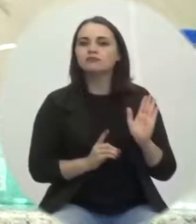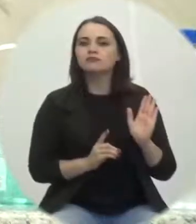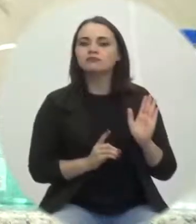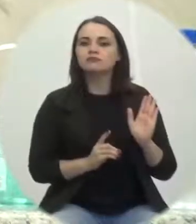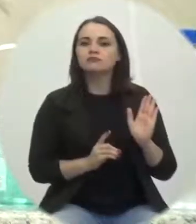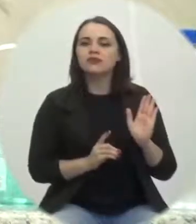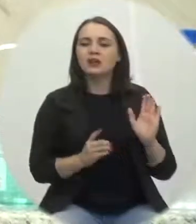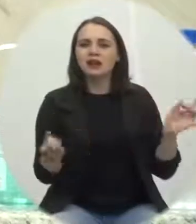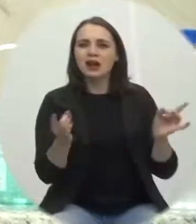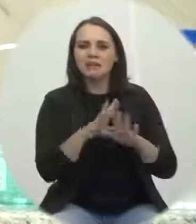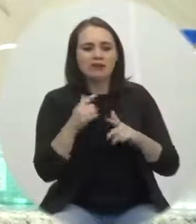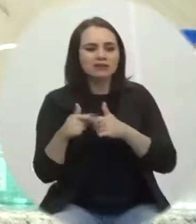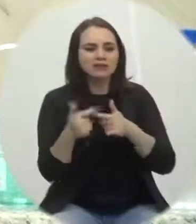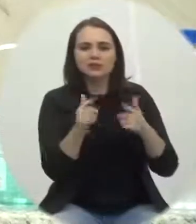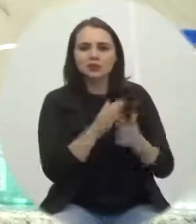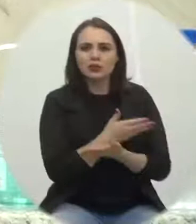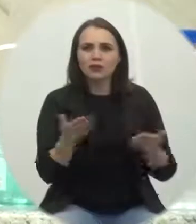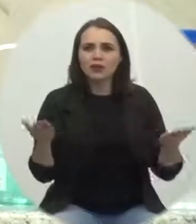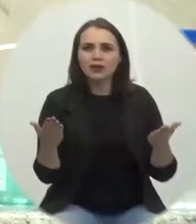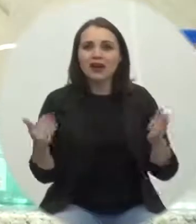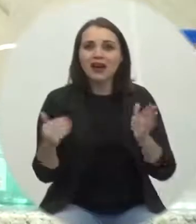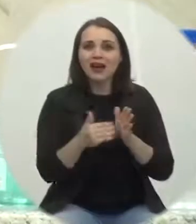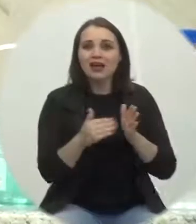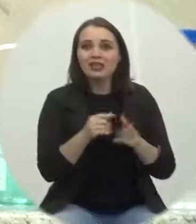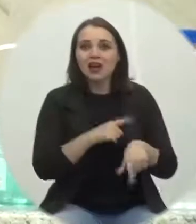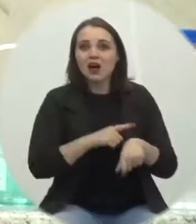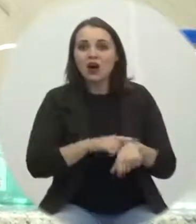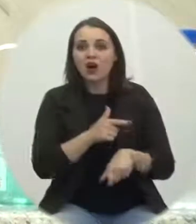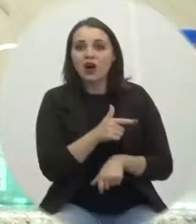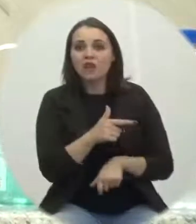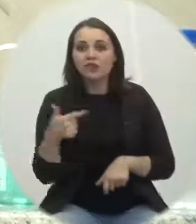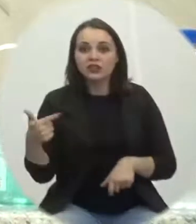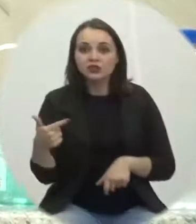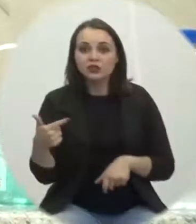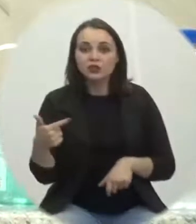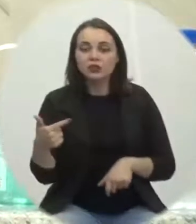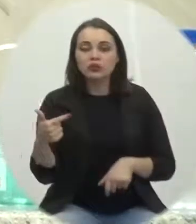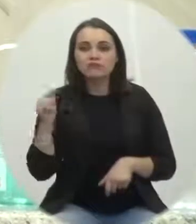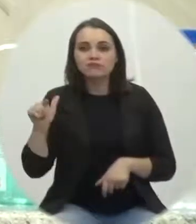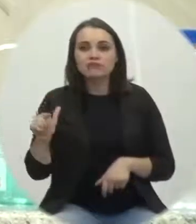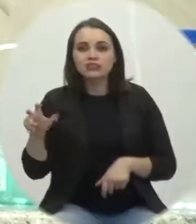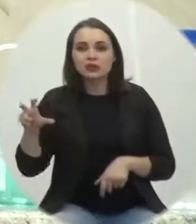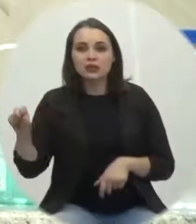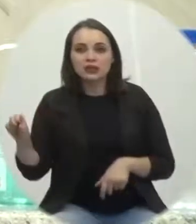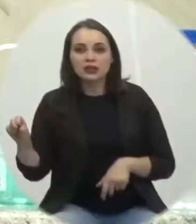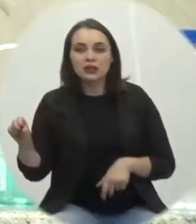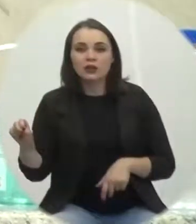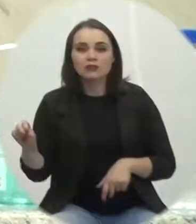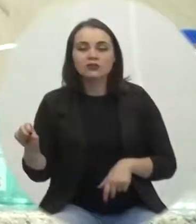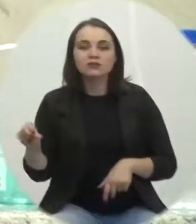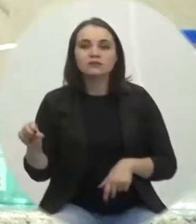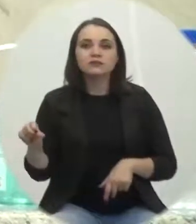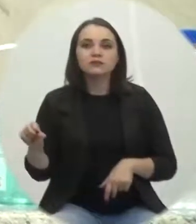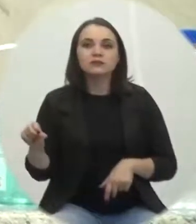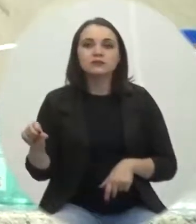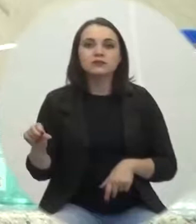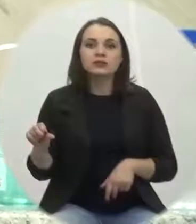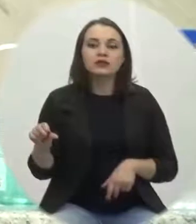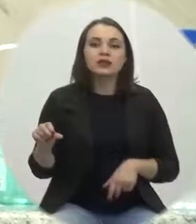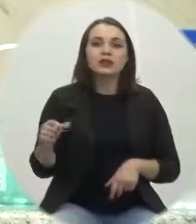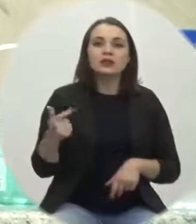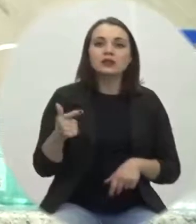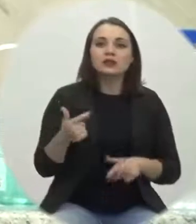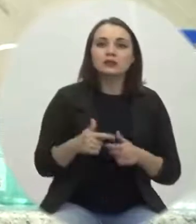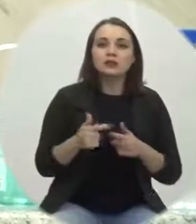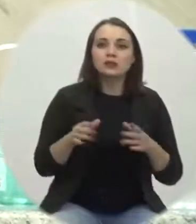zum, zum, zum danado aí. Até as 22 horas e 59 minutos, tu não pega o vírus. Às 23 horas e